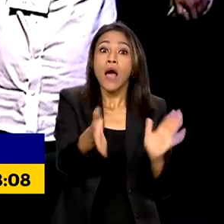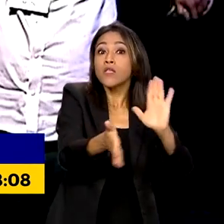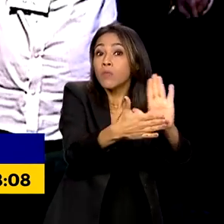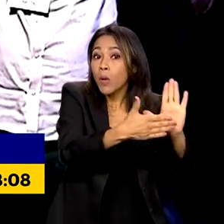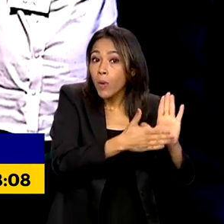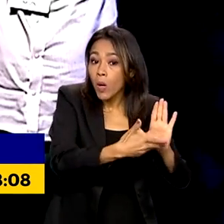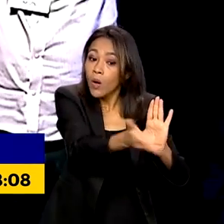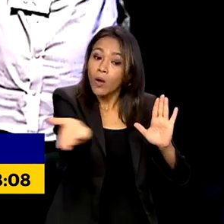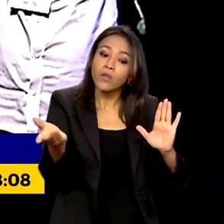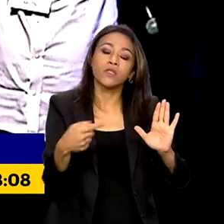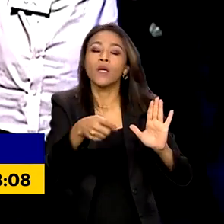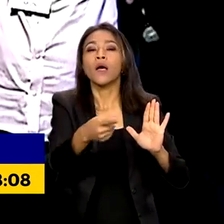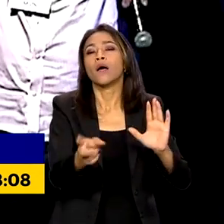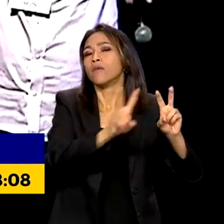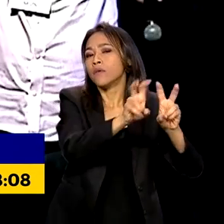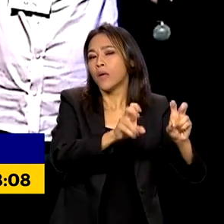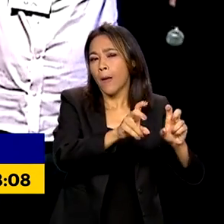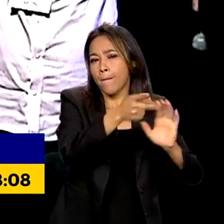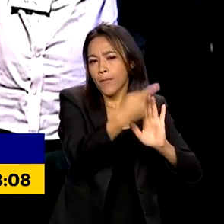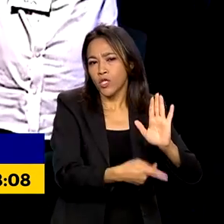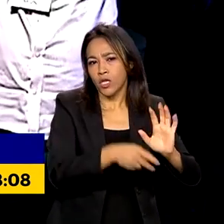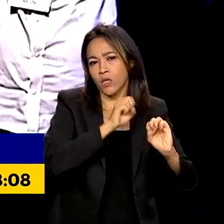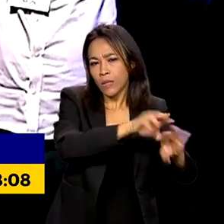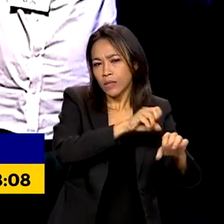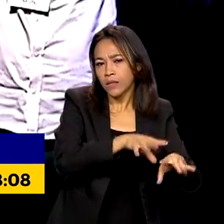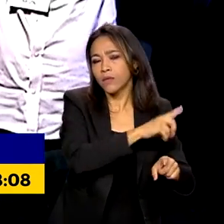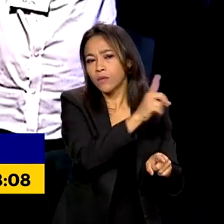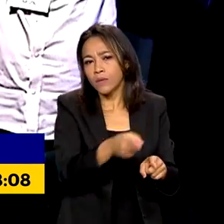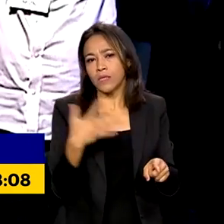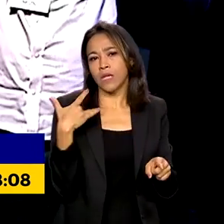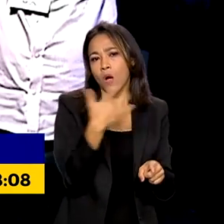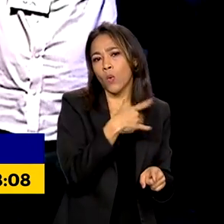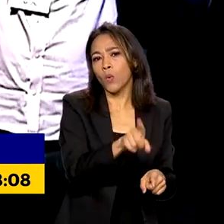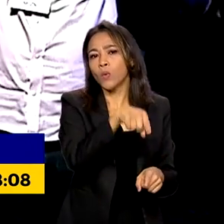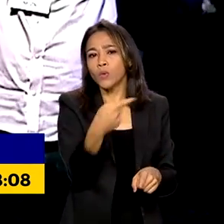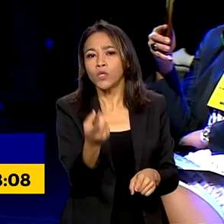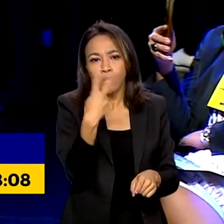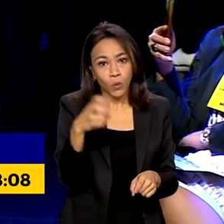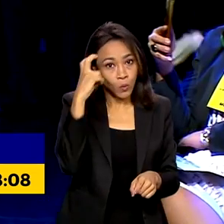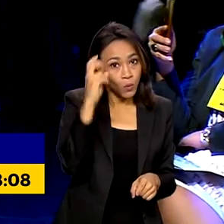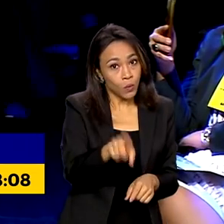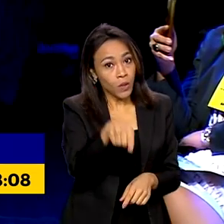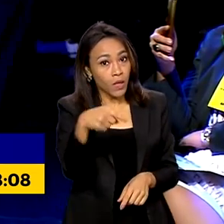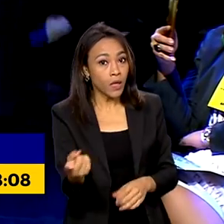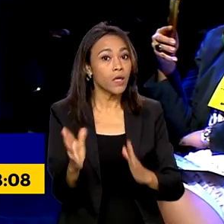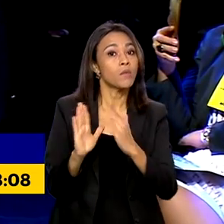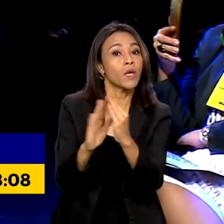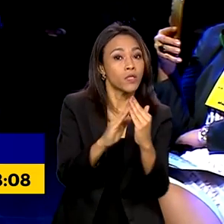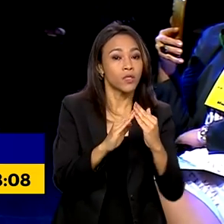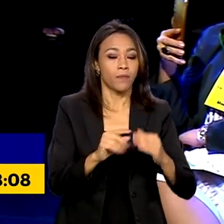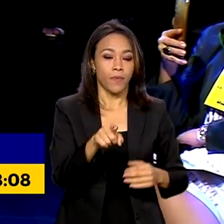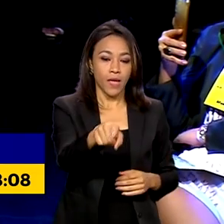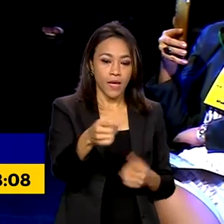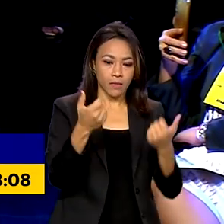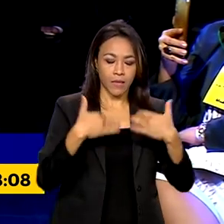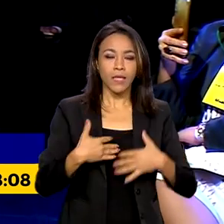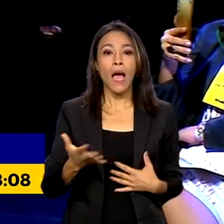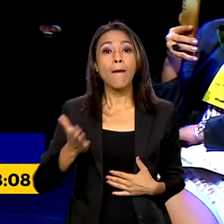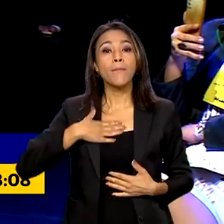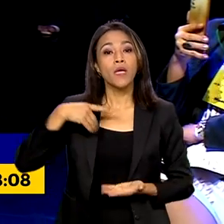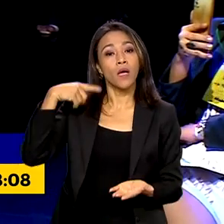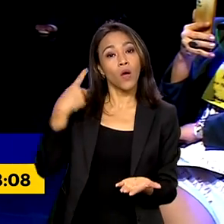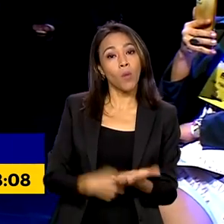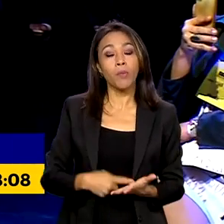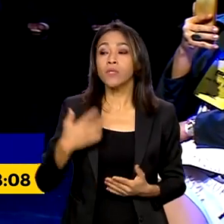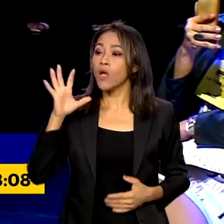estão projetos para educação, saúde, cultura e moradia popular. A minha obrigação aqui é ouvir. O